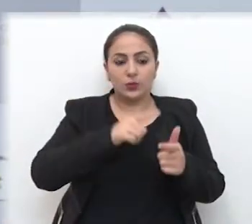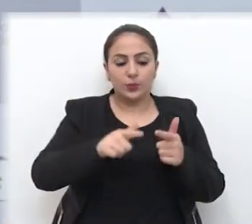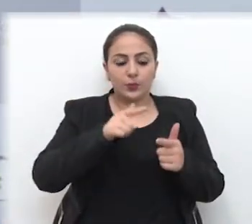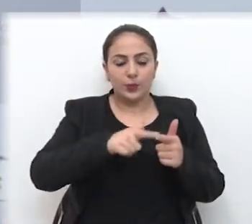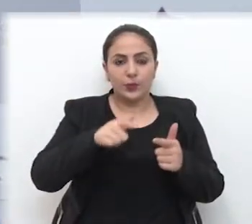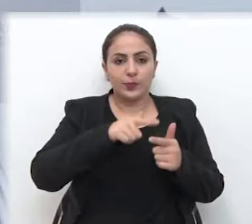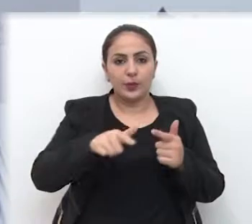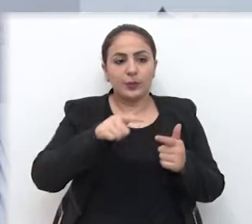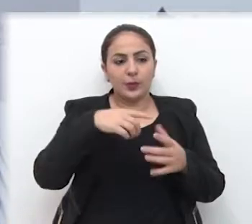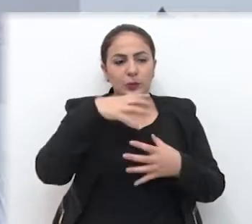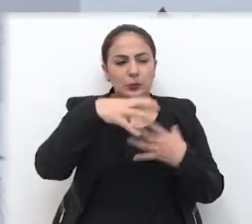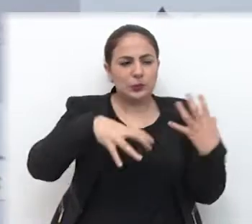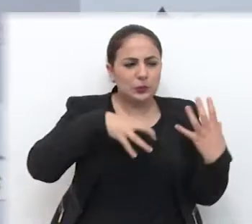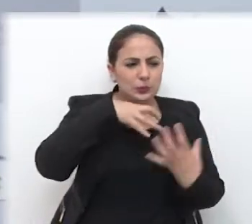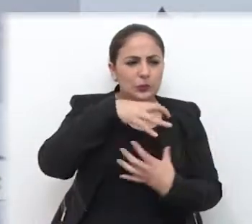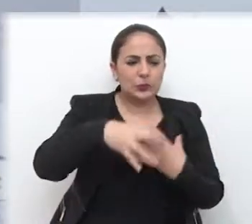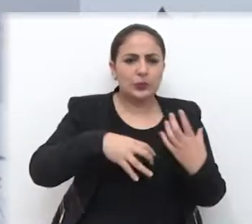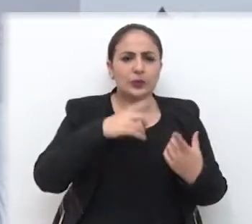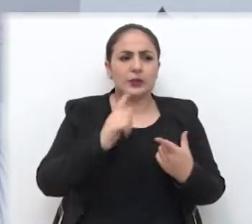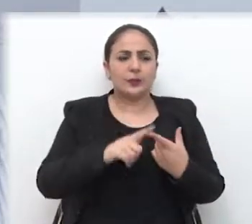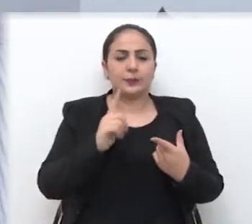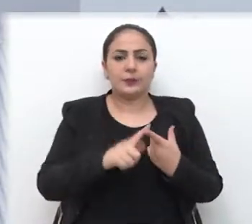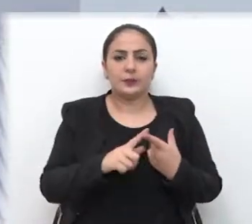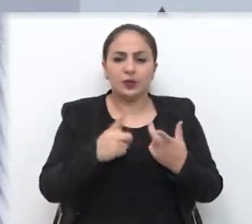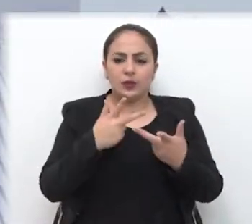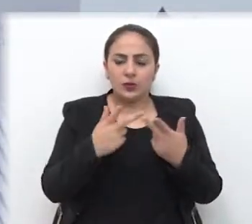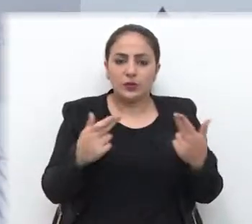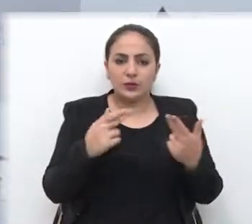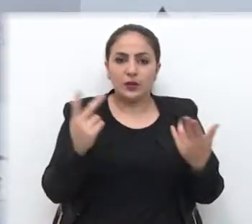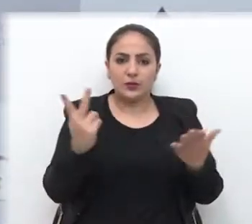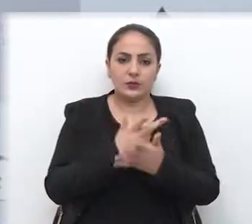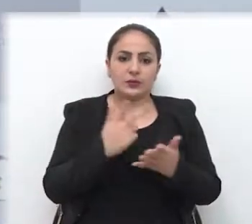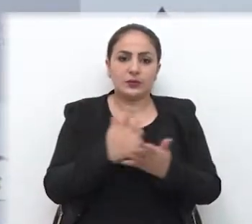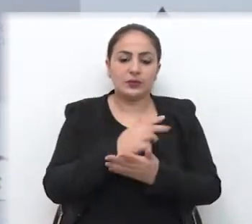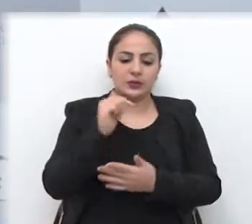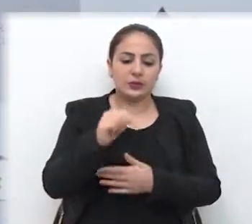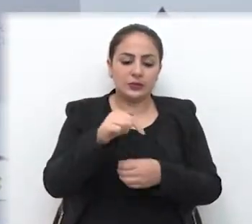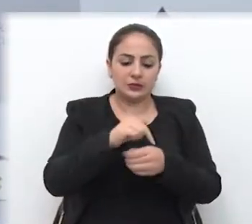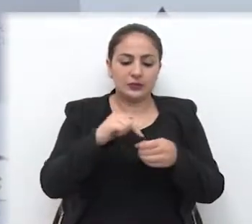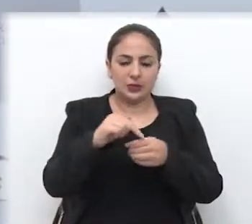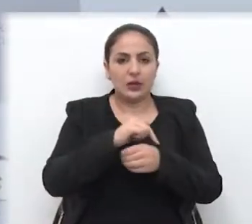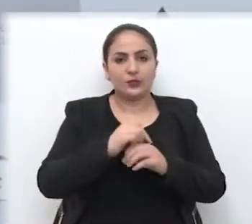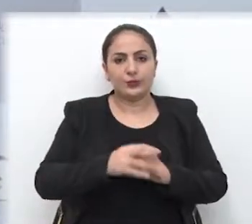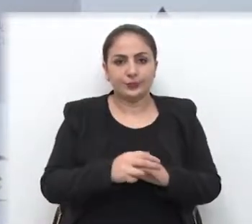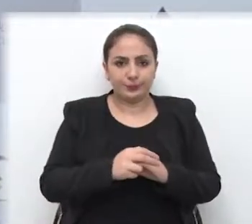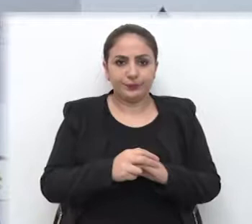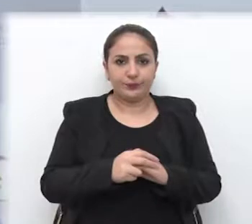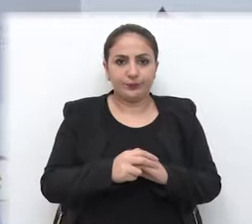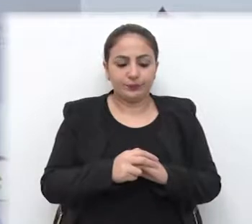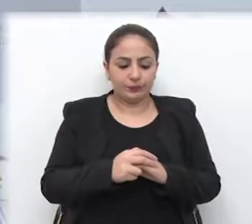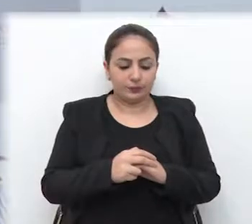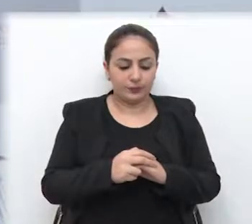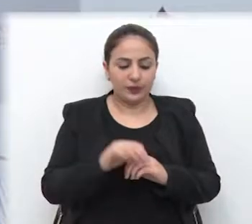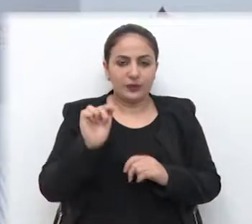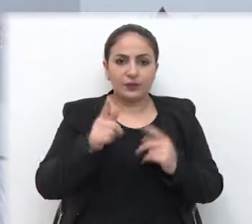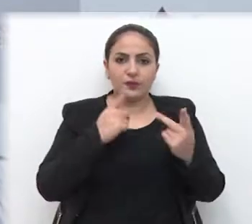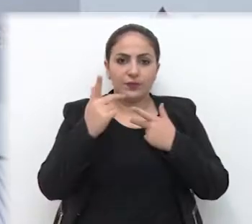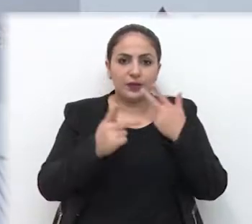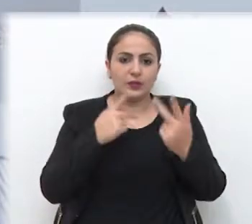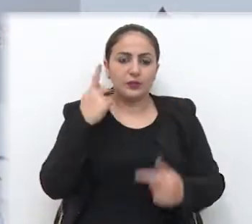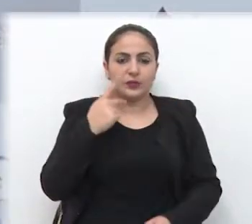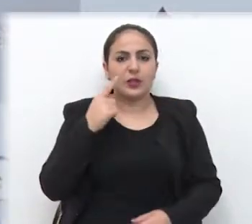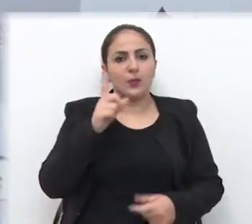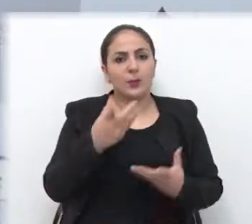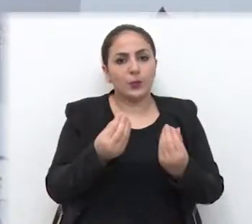os problemas de baderna, né? Esses vandalismos que vêm acontecendo aí na nossa cidade aí. Então, essa